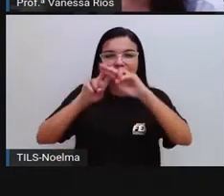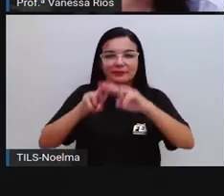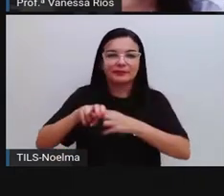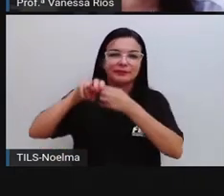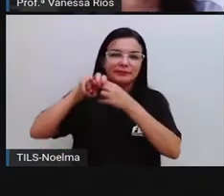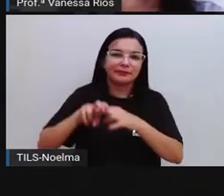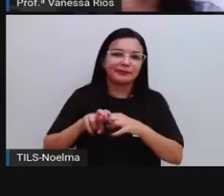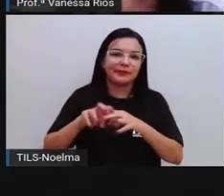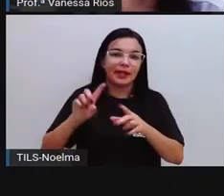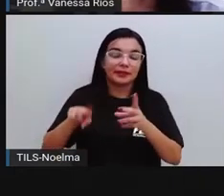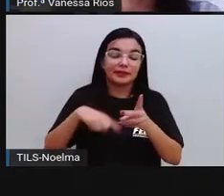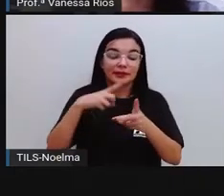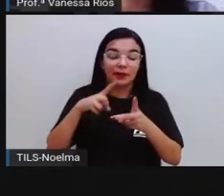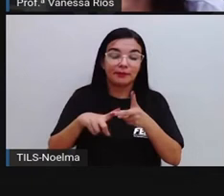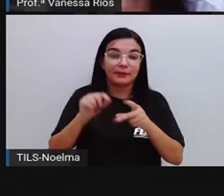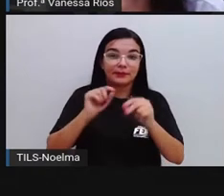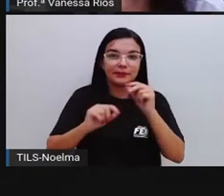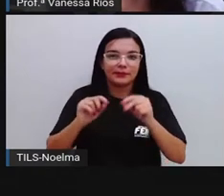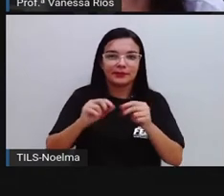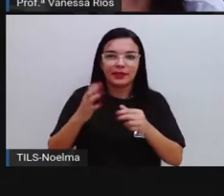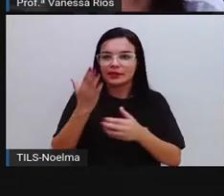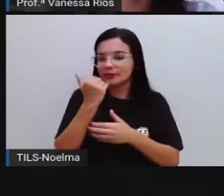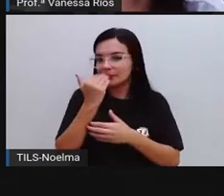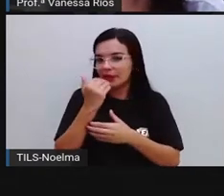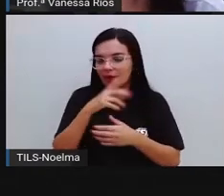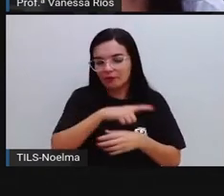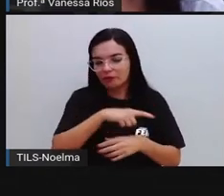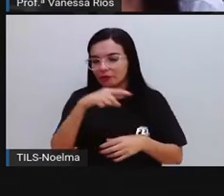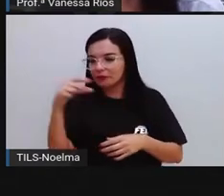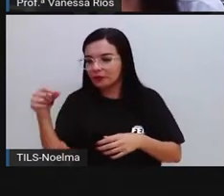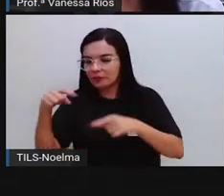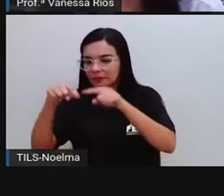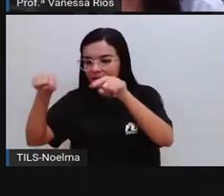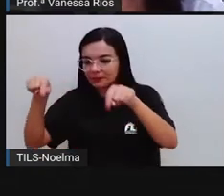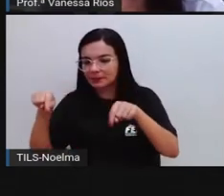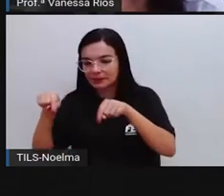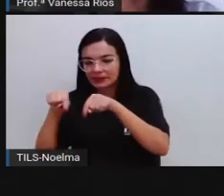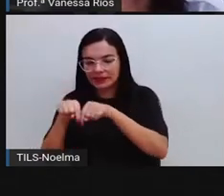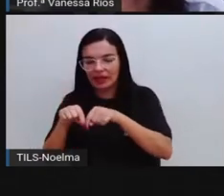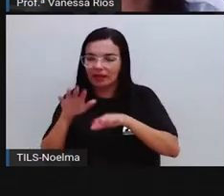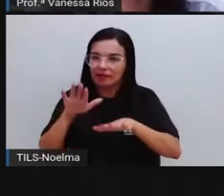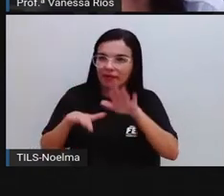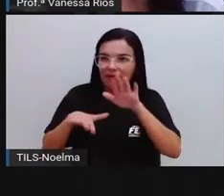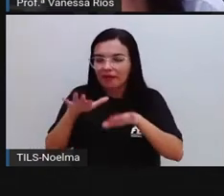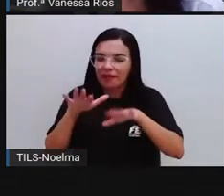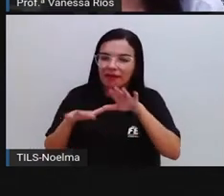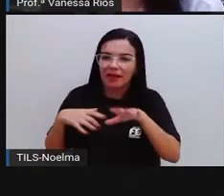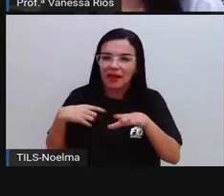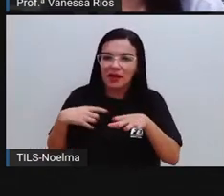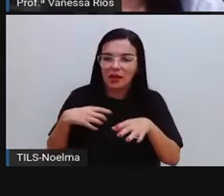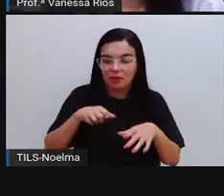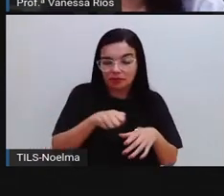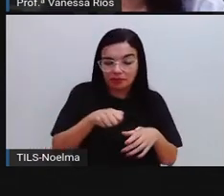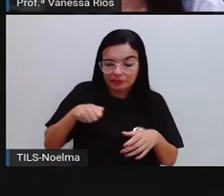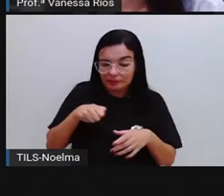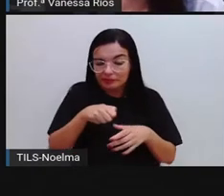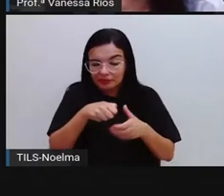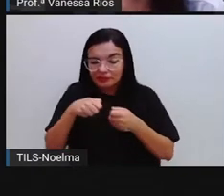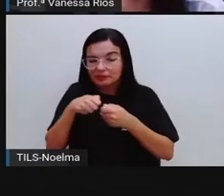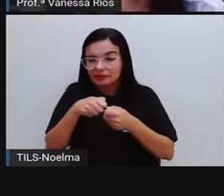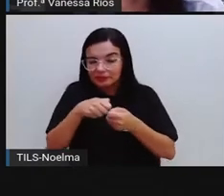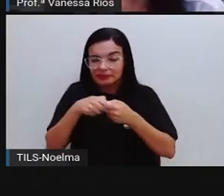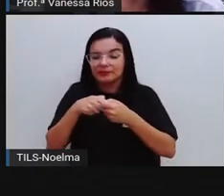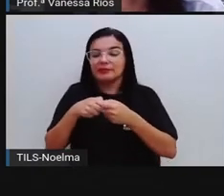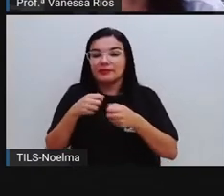Depois do jantar, nós fomos para a sala. Então, de vez em quando, eu puxava o fio e a